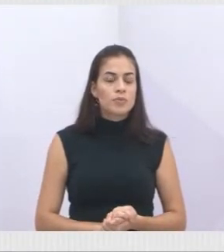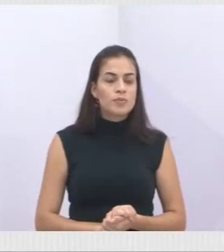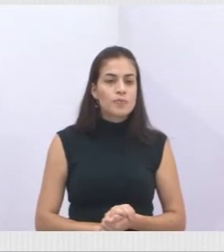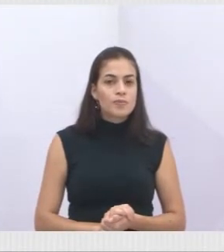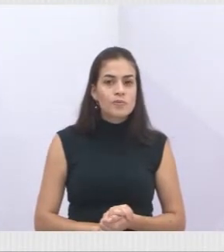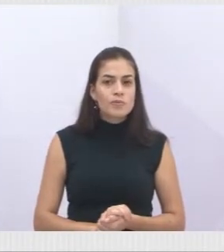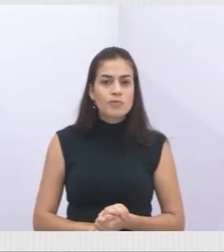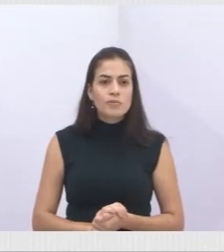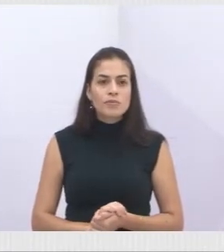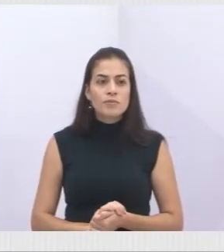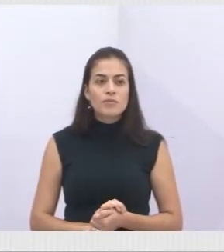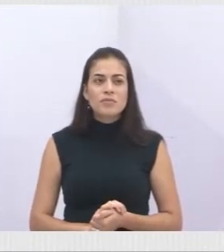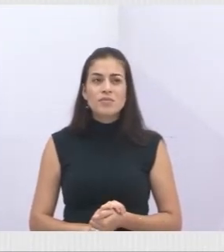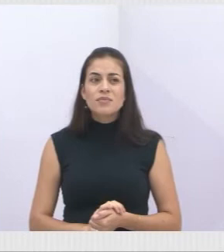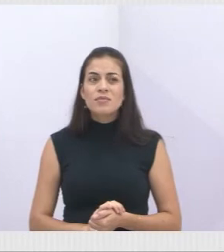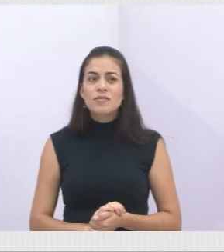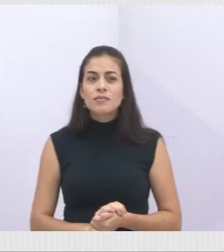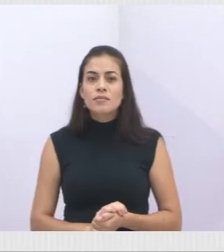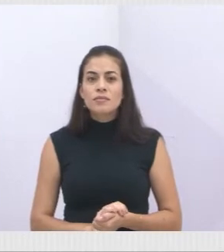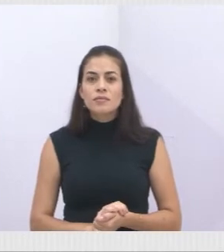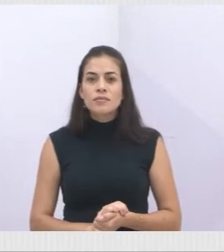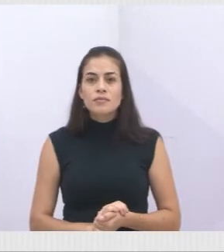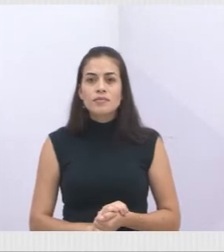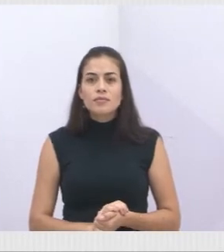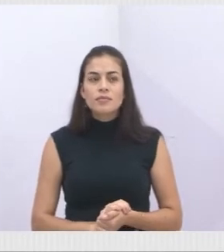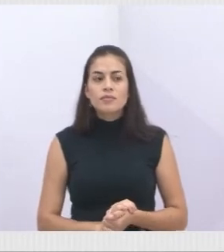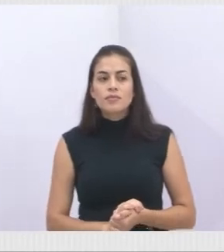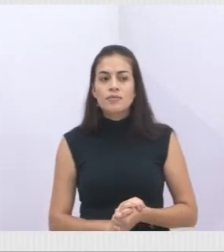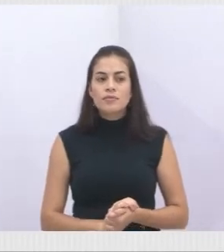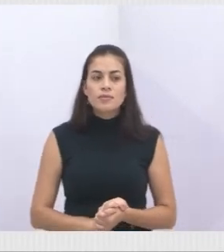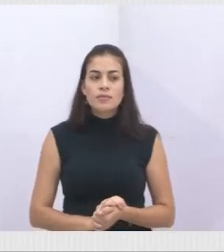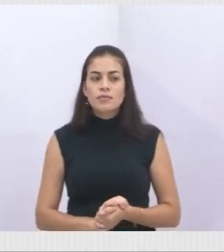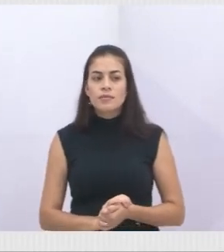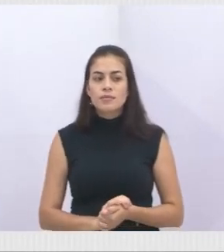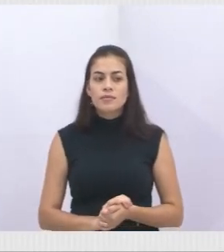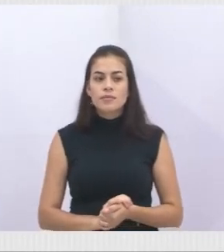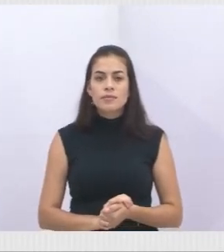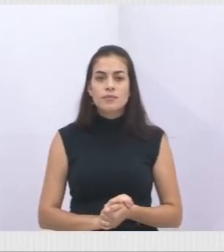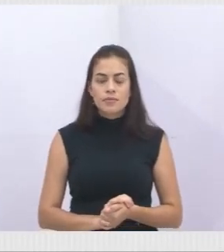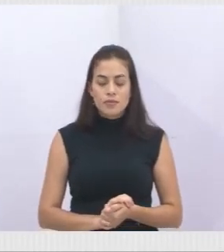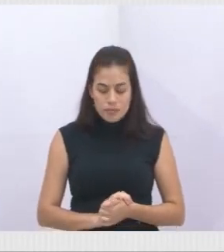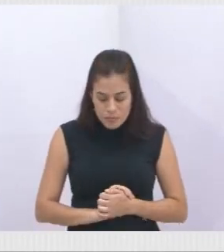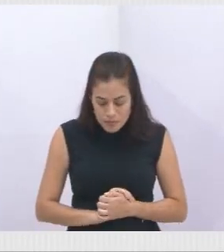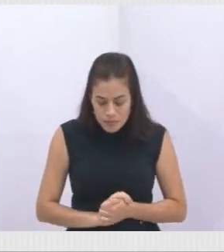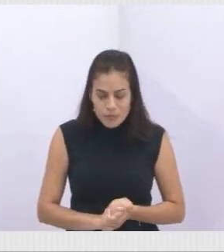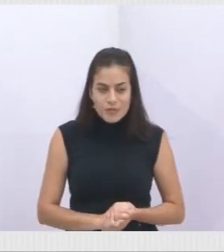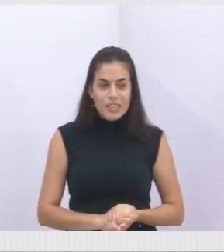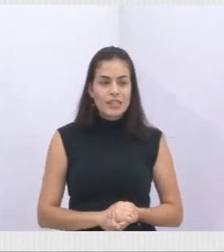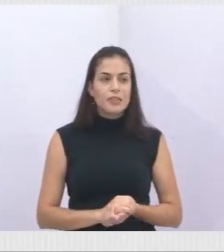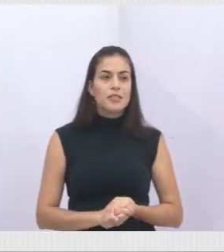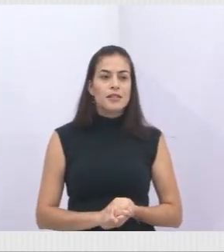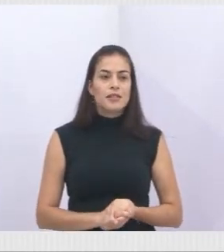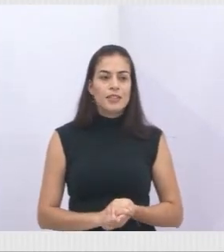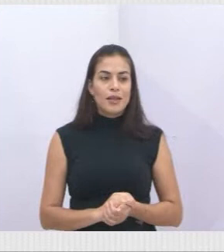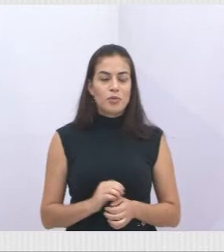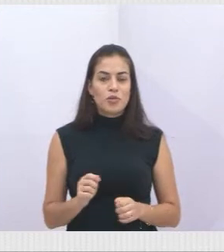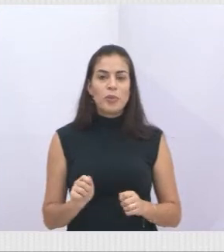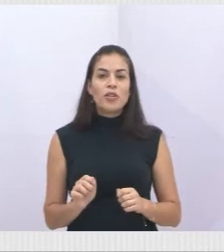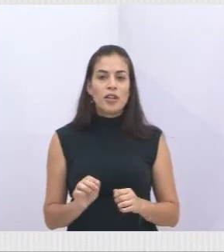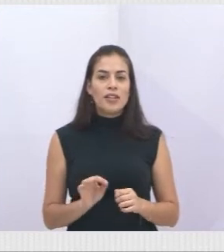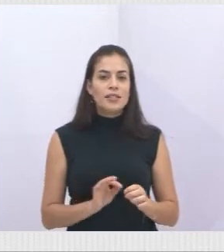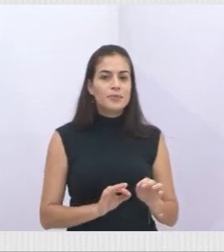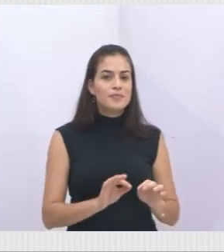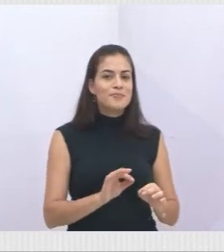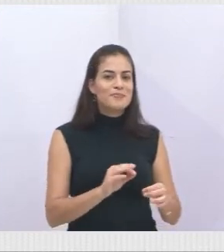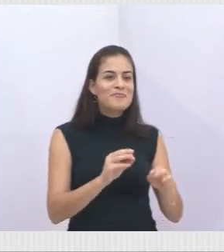A próxima, por favor. Aqui, as fotos da execução do serviço, as áreas plantadas, aí